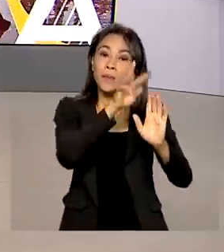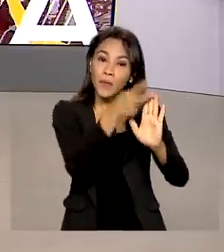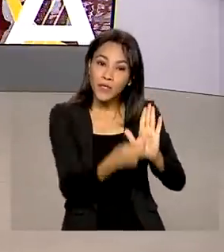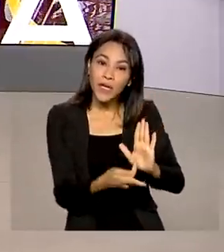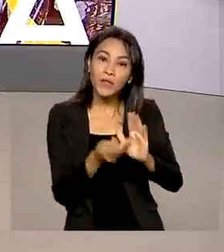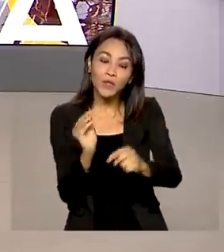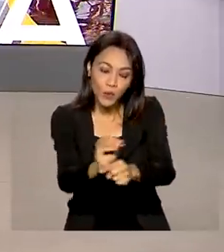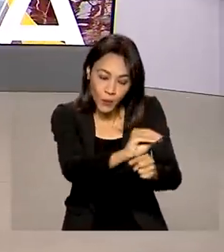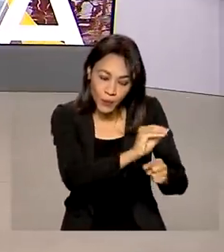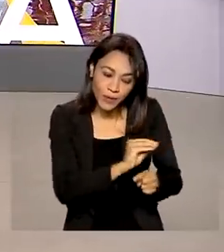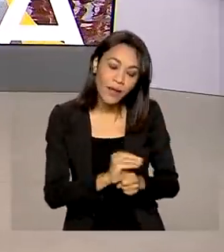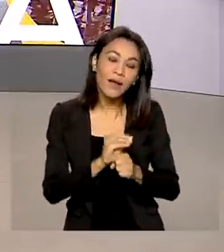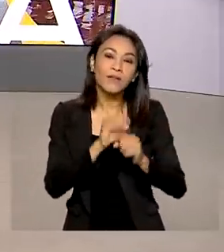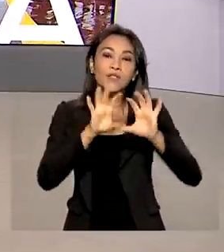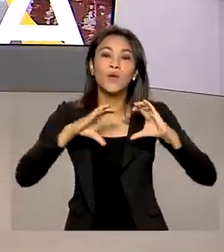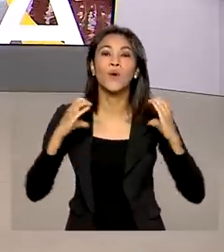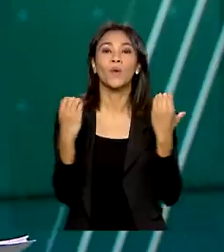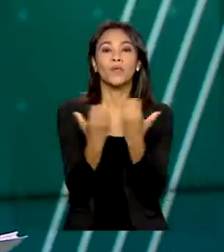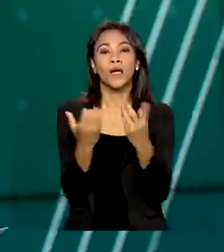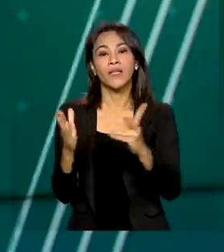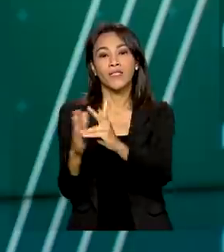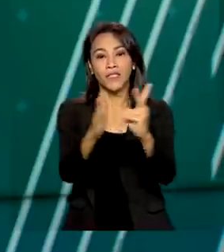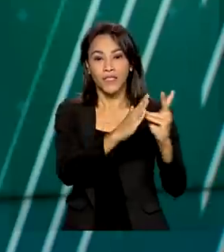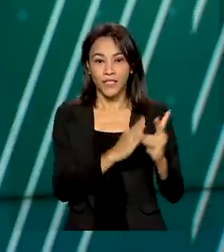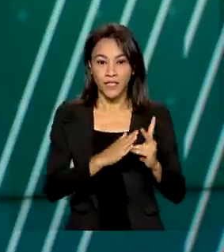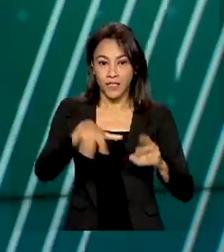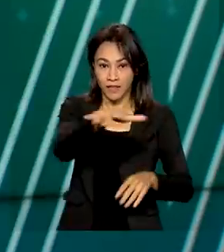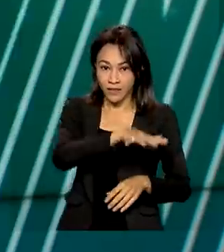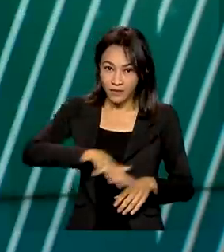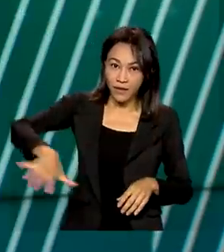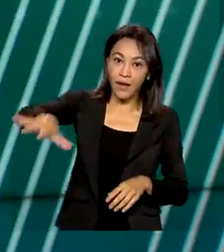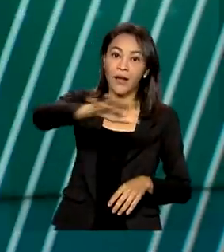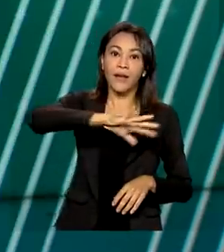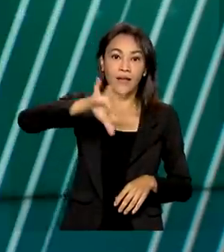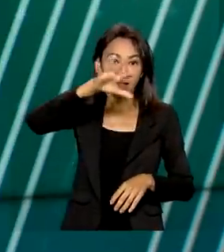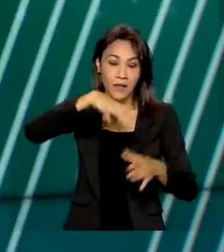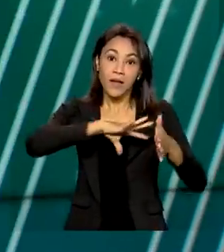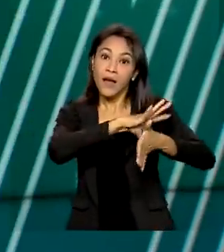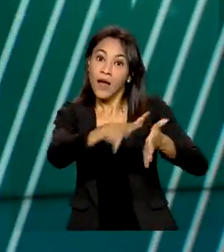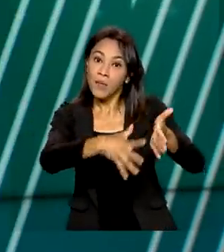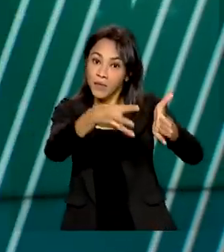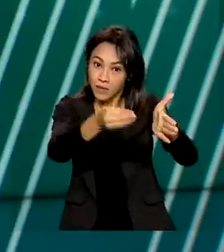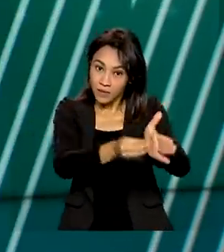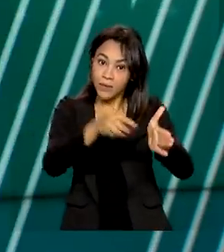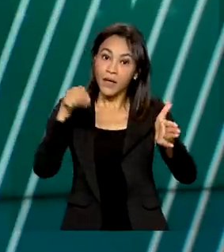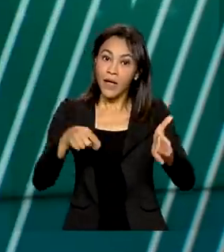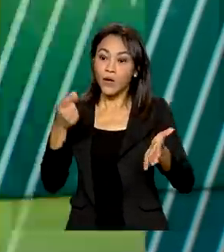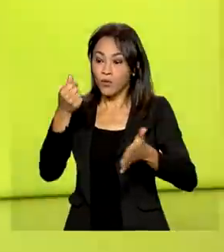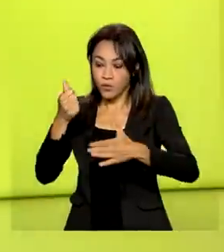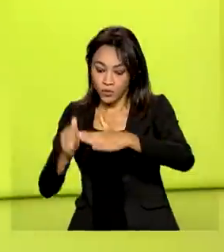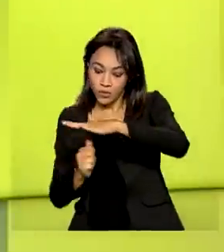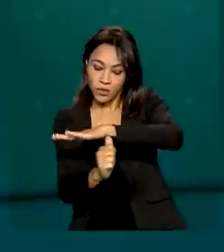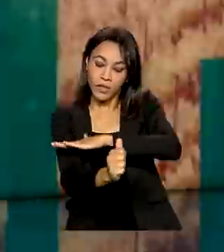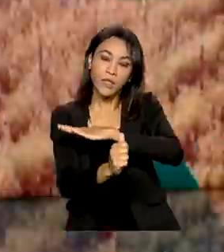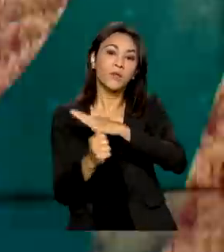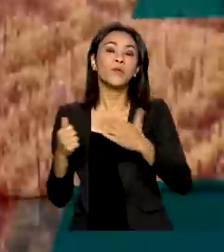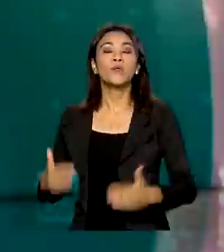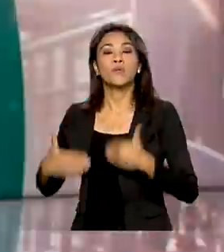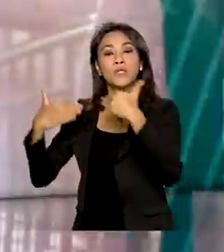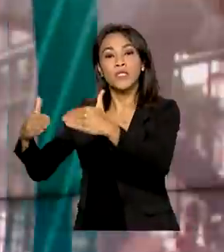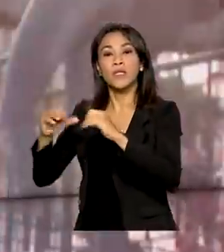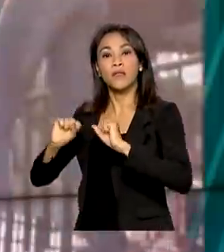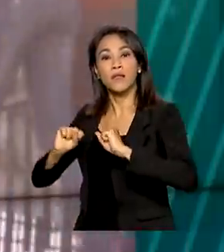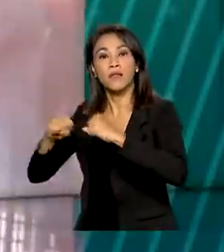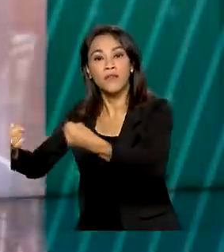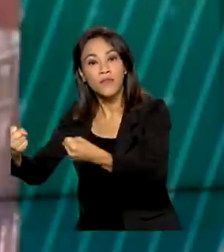comunidades indígenas da região amazônica. As verbas para o programa vêm do Ministério da Defesa e de emendas parlamentares